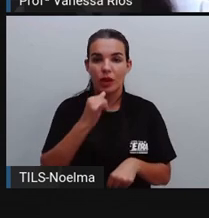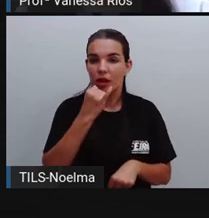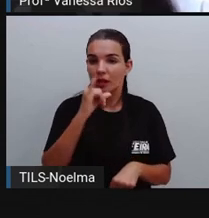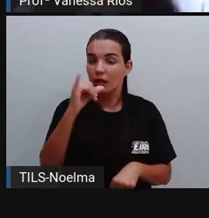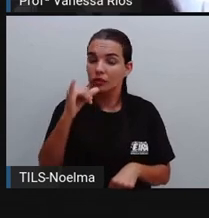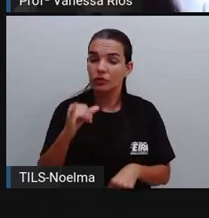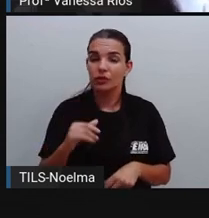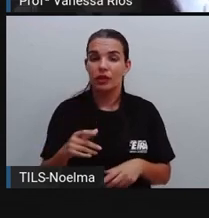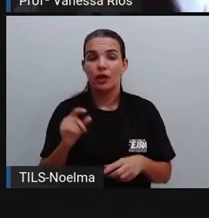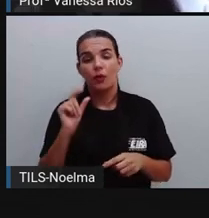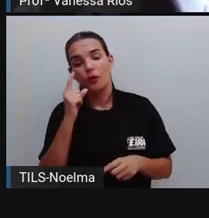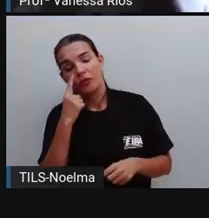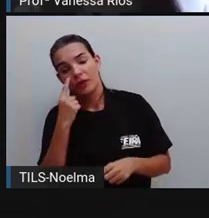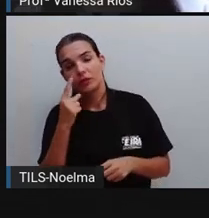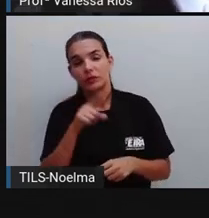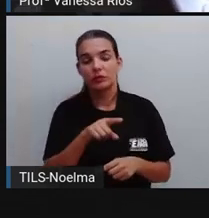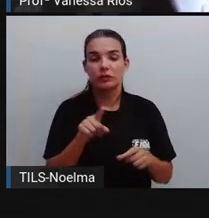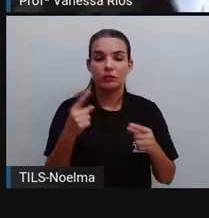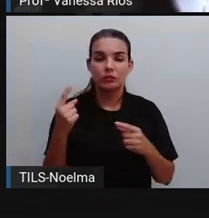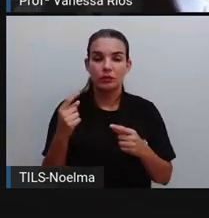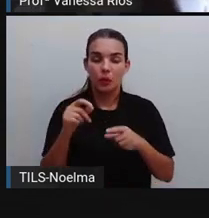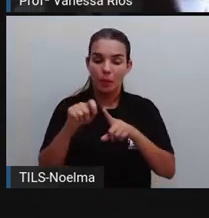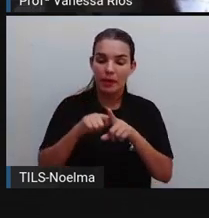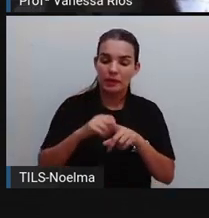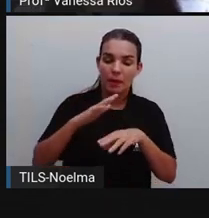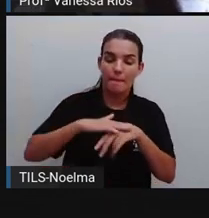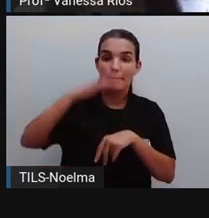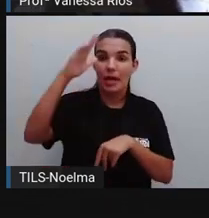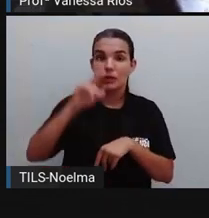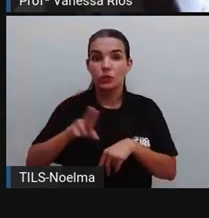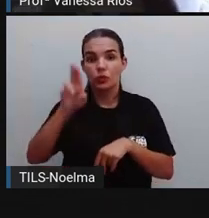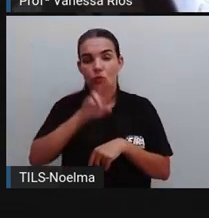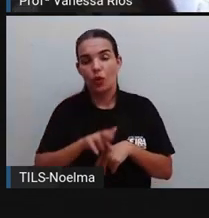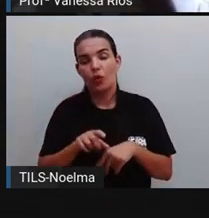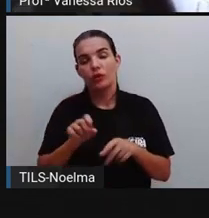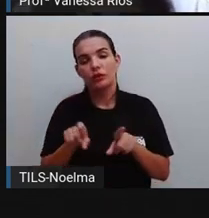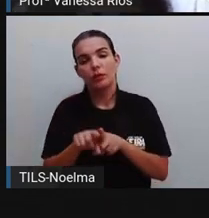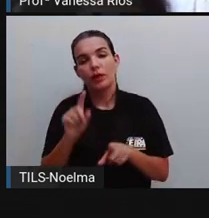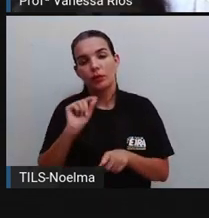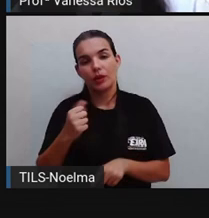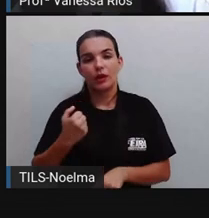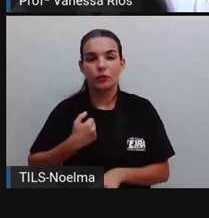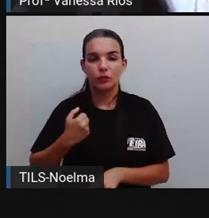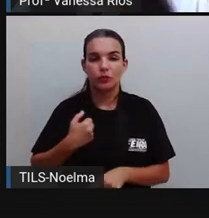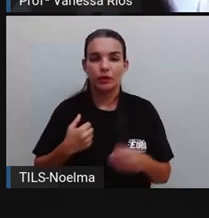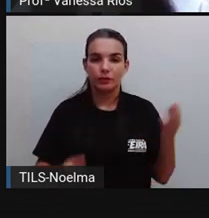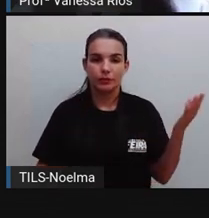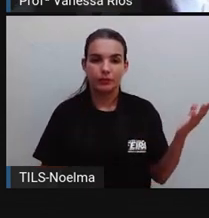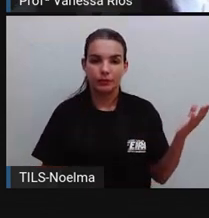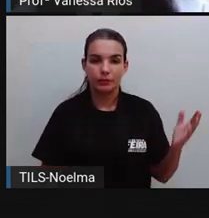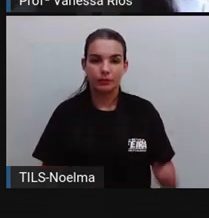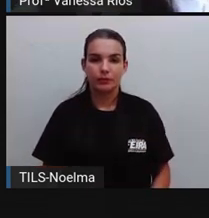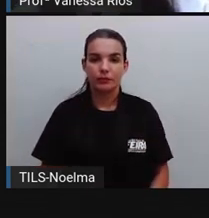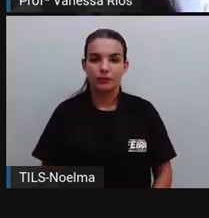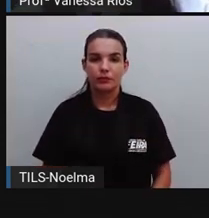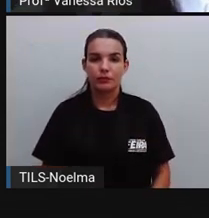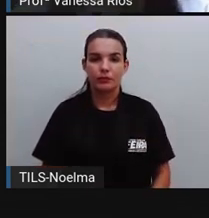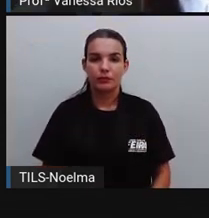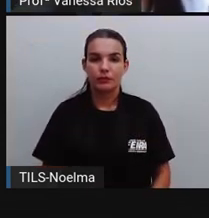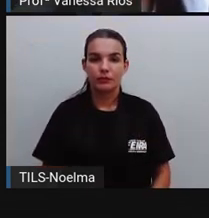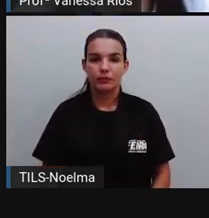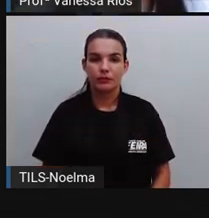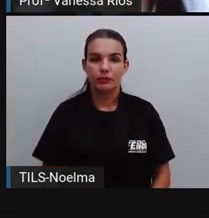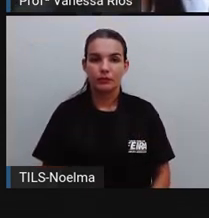menos. Observando não só o tamanho da coluna, mas também o número que cada coluna representa. A